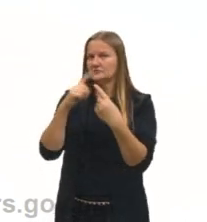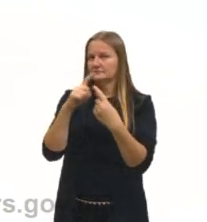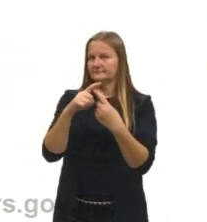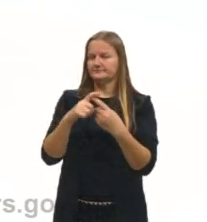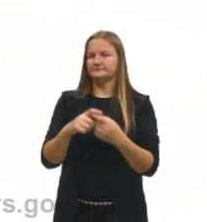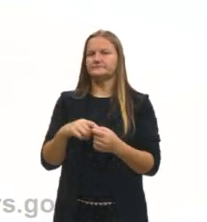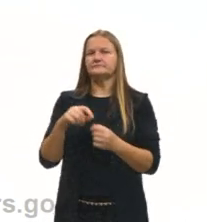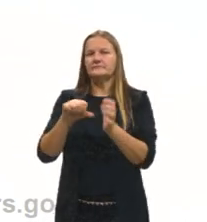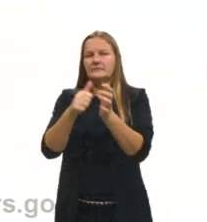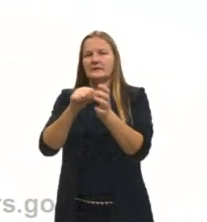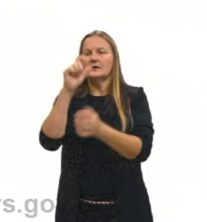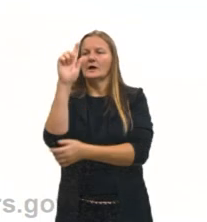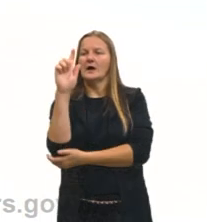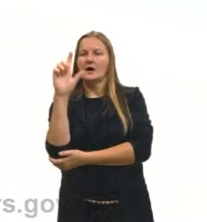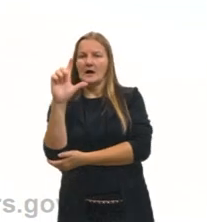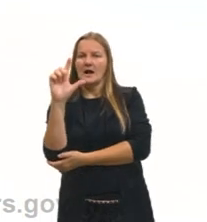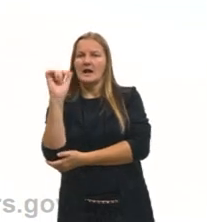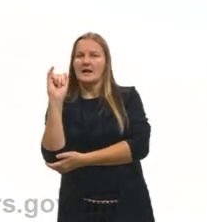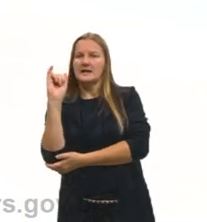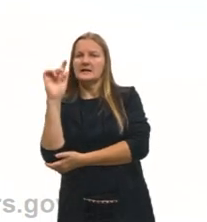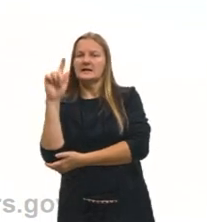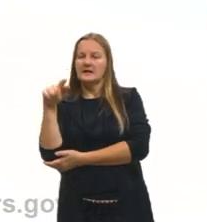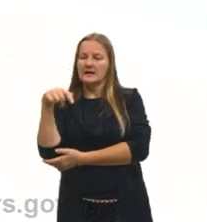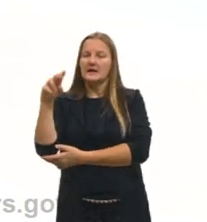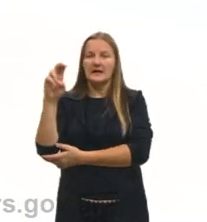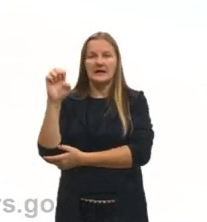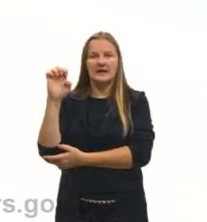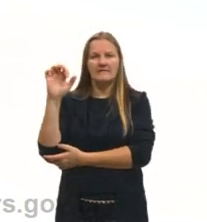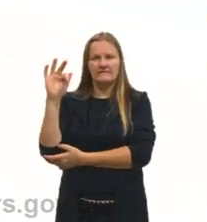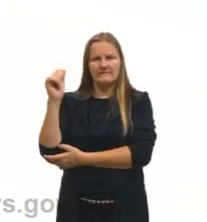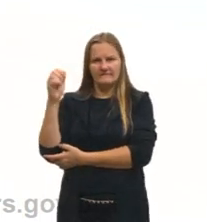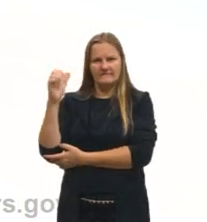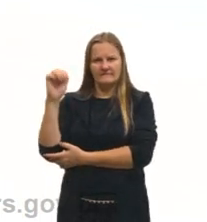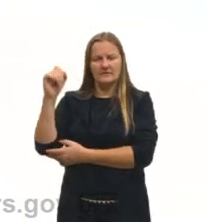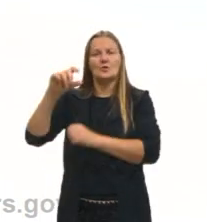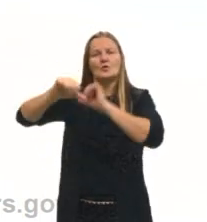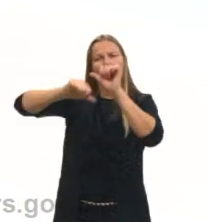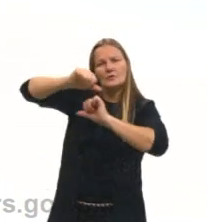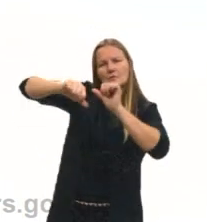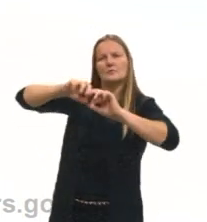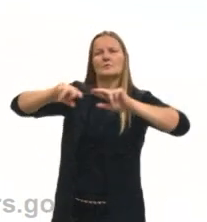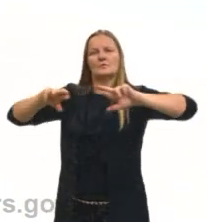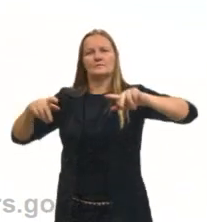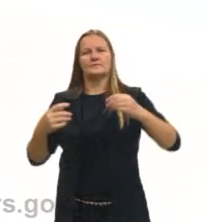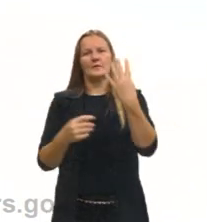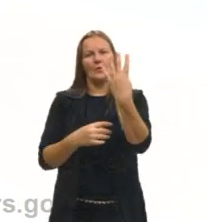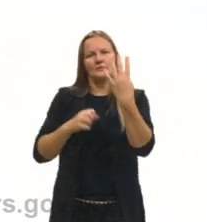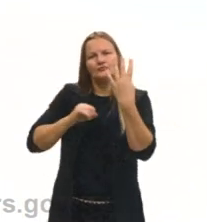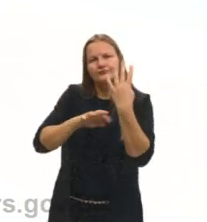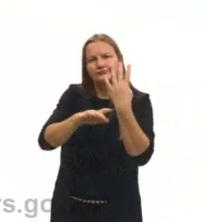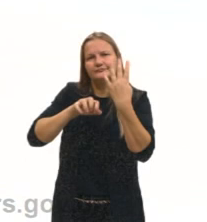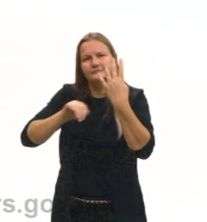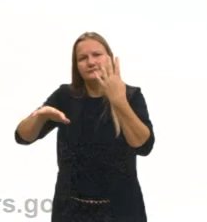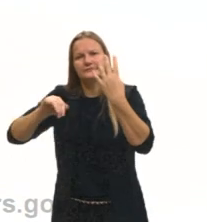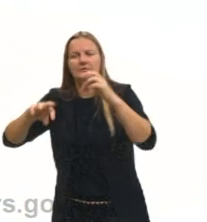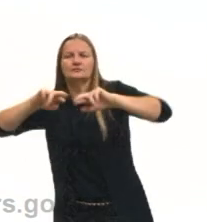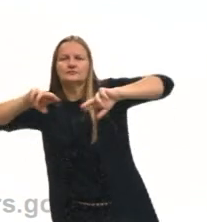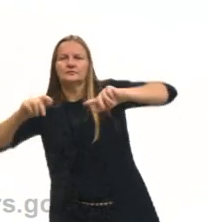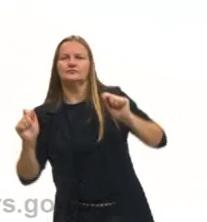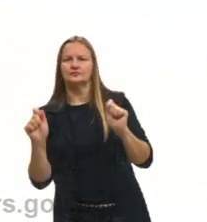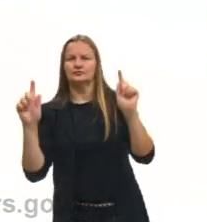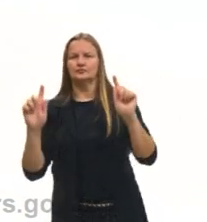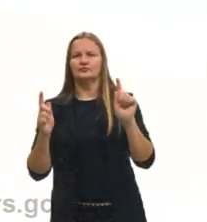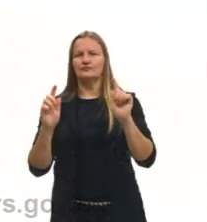liquefação e depois eu faço a destilação fracionada, porque eu vou ter dois líquidos, três líquidos, quatro líquidos, né? Porque eram vários gases.